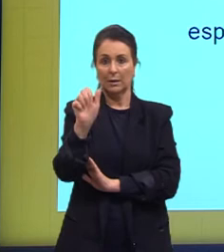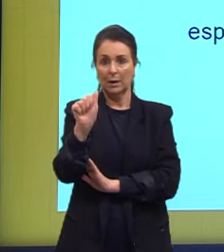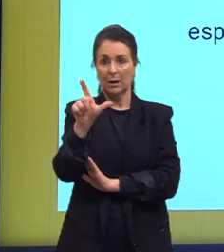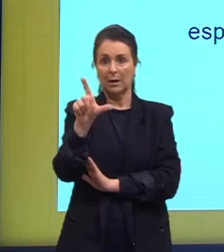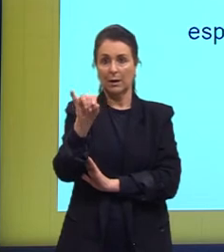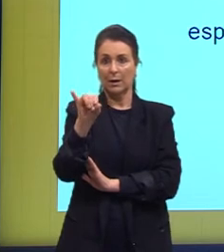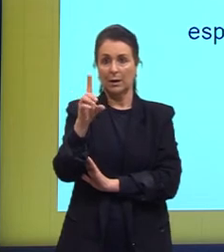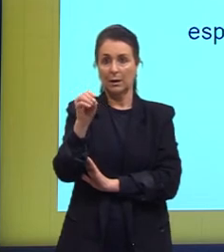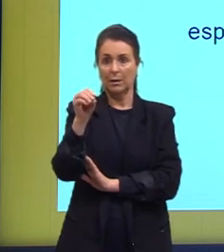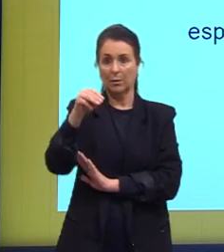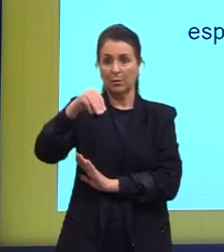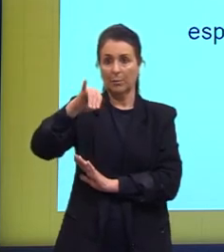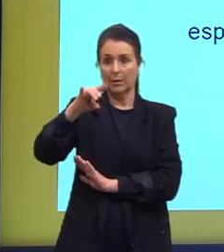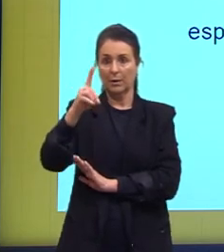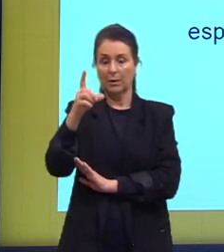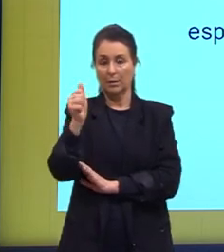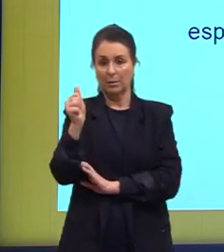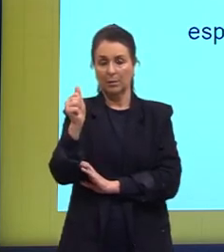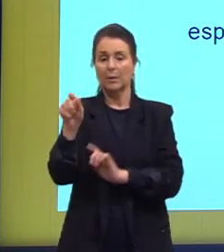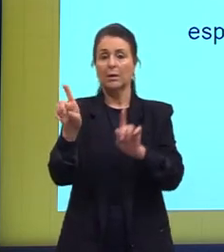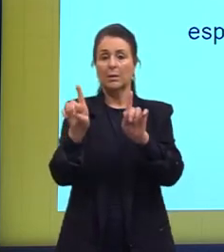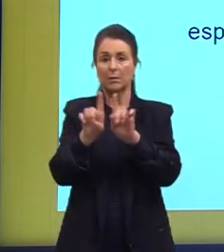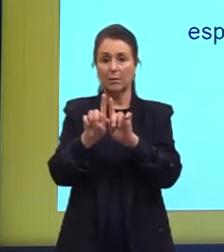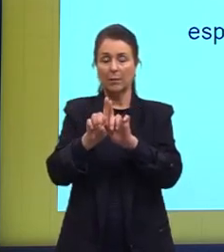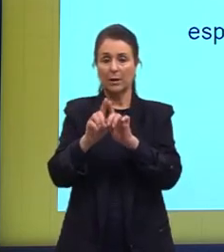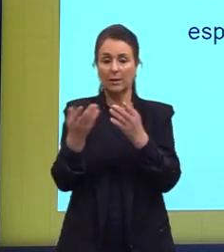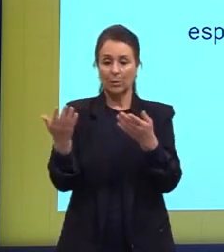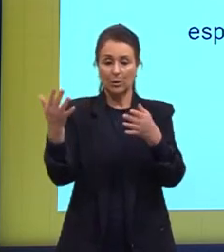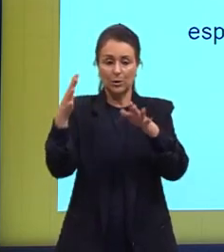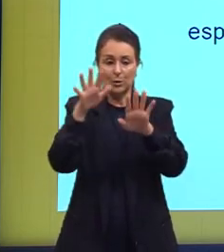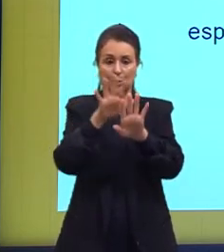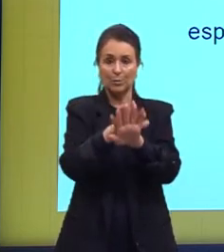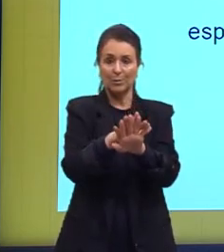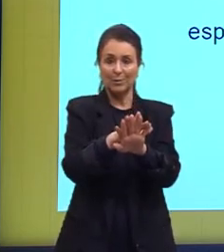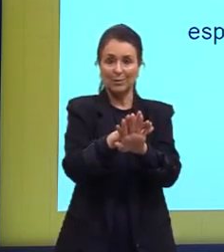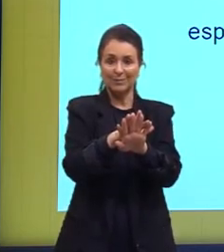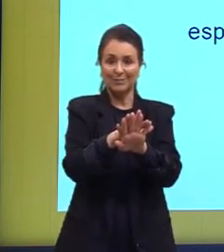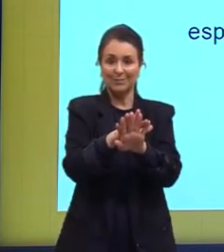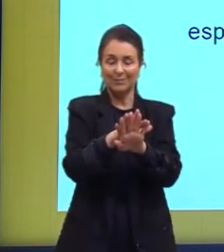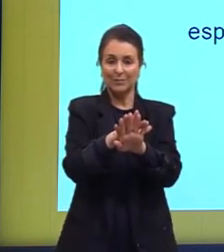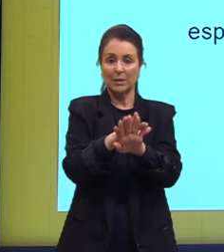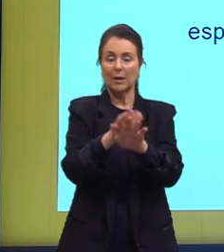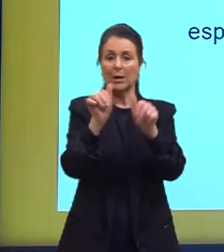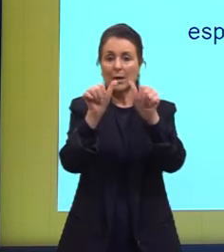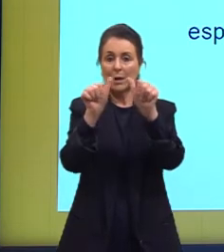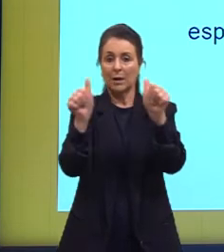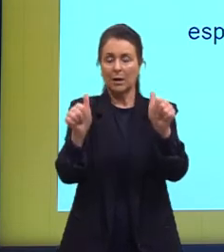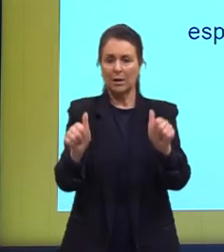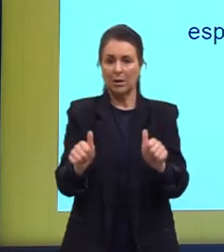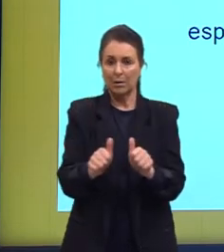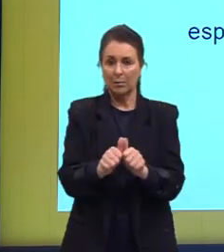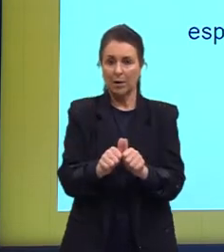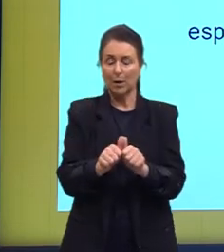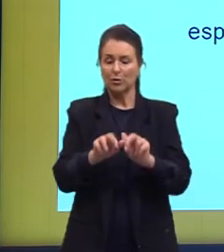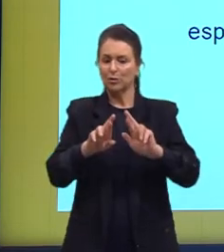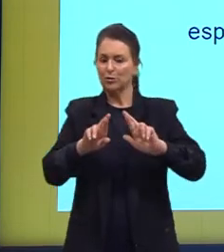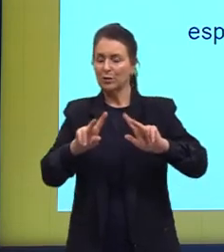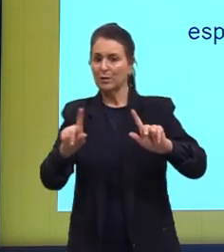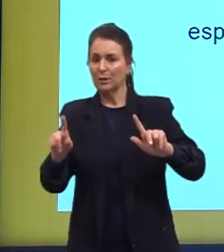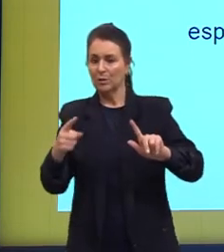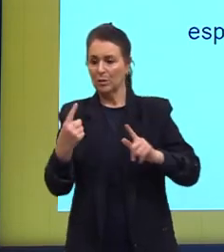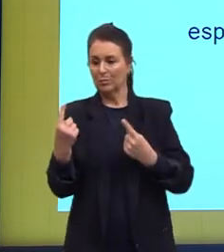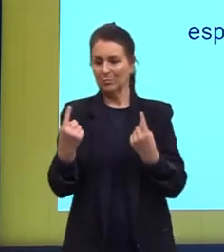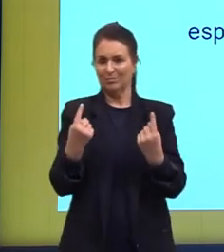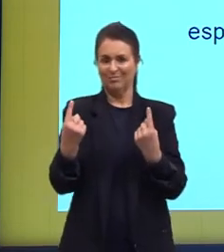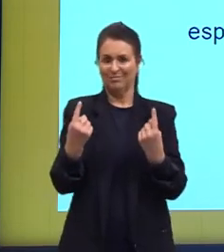são enantirômeros, que é essa questão de sobreposição. E são imagens especulares uma da outra no espelho não